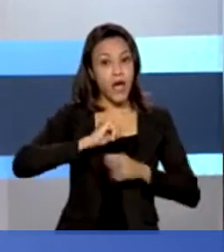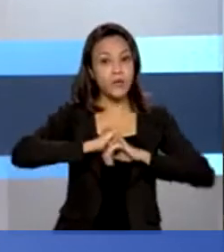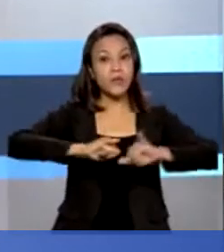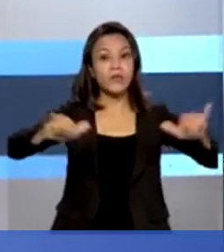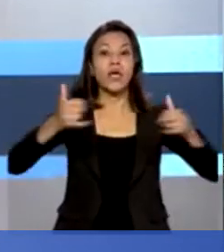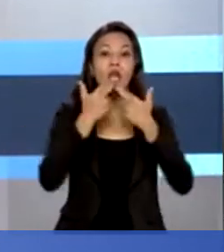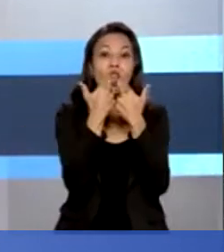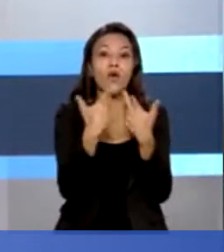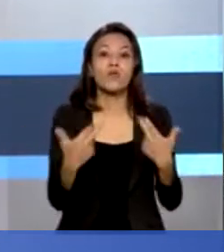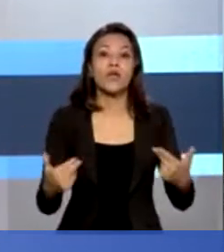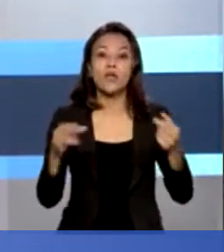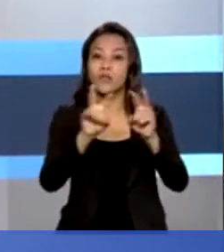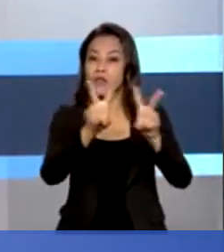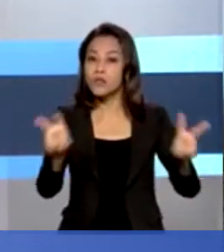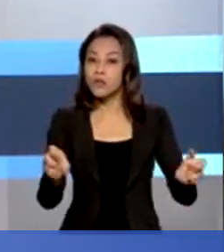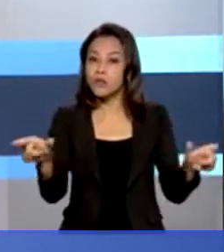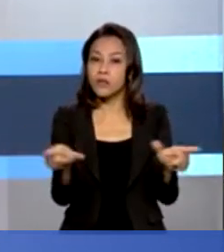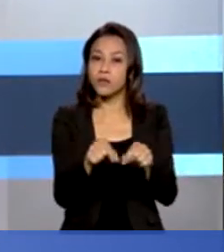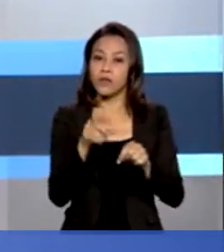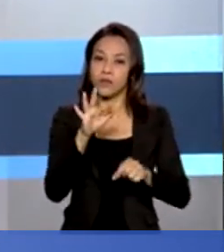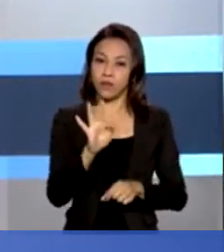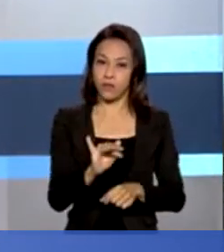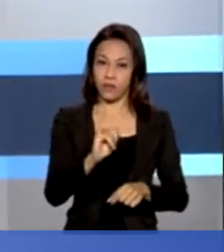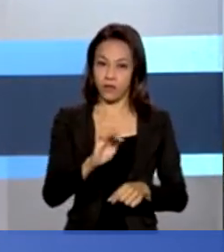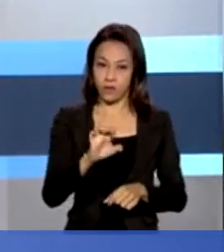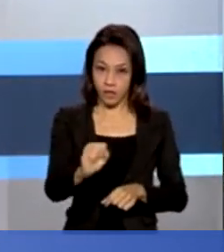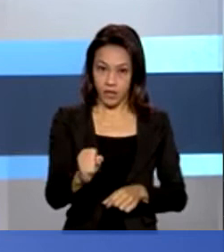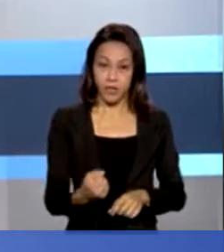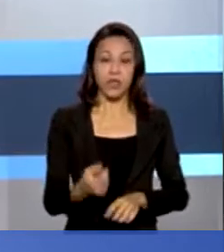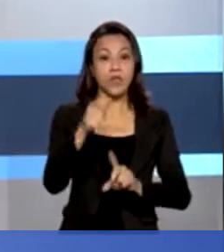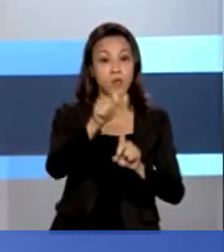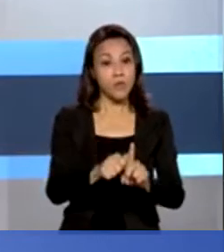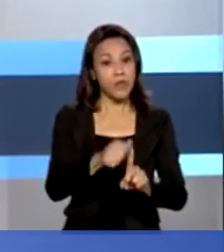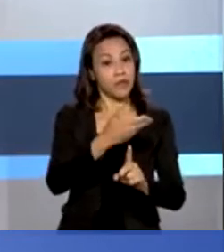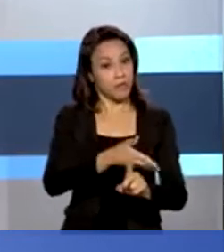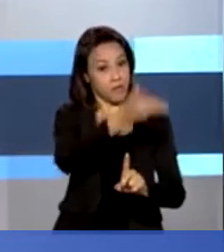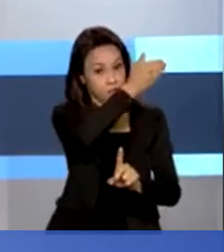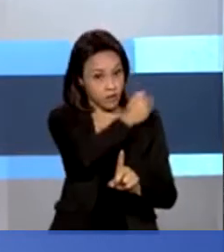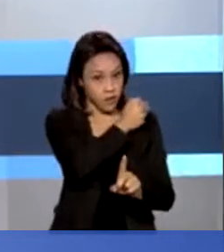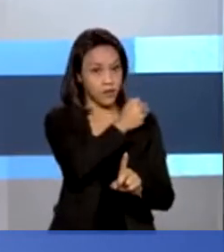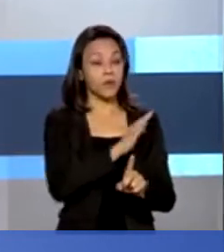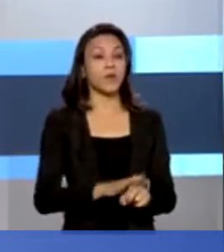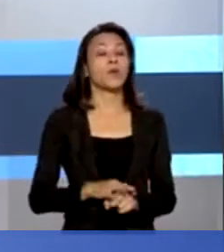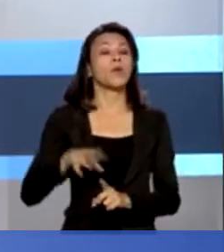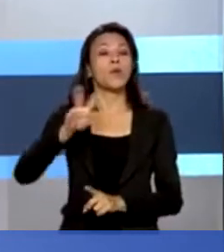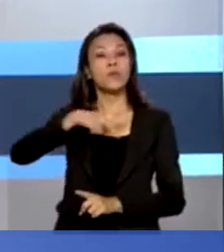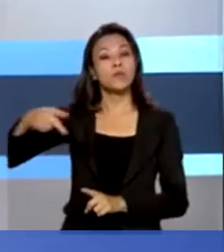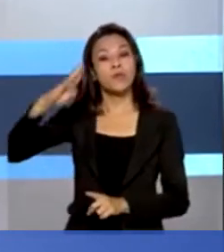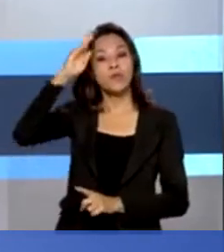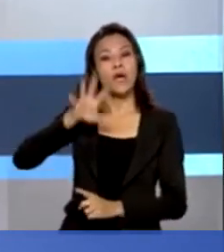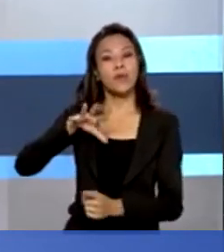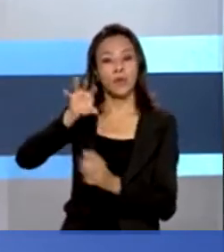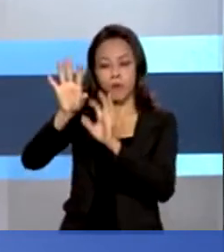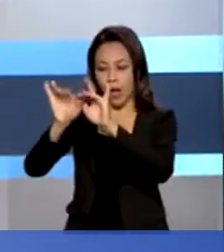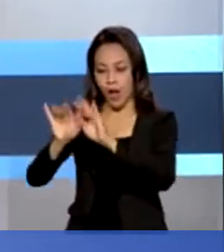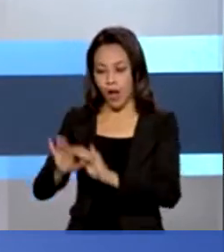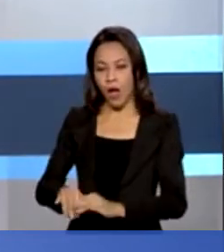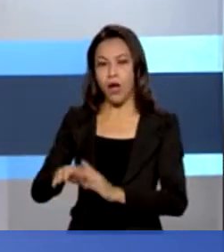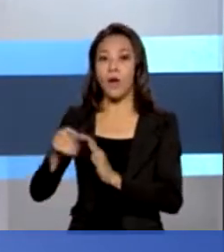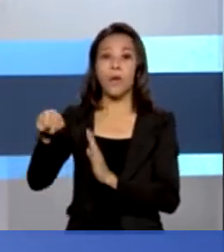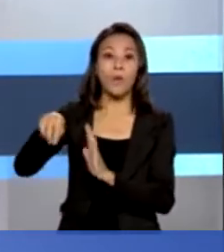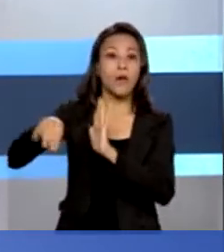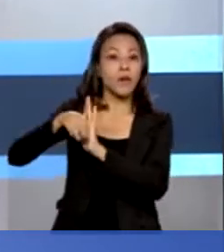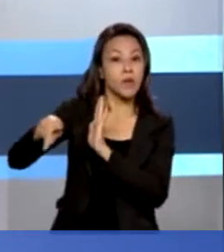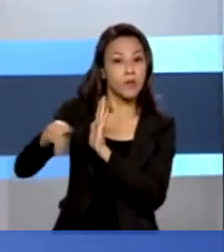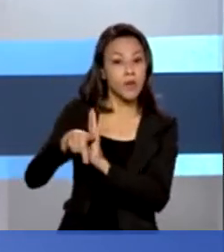ao FIES, o Fundo de Financiamento Estudantil. No mês passado, o presidente Jair Bolsonaro editou uma medida provisória que estabelece algumas